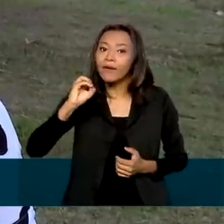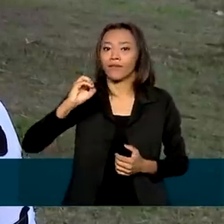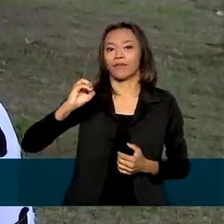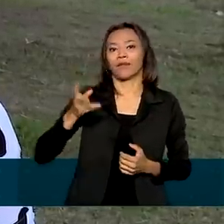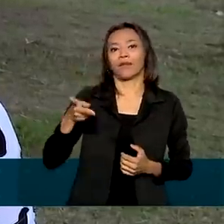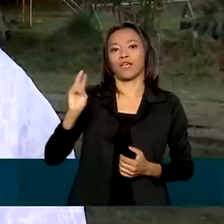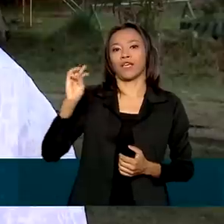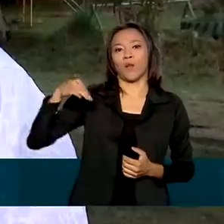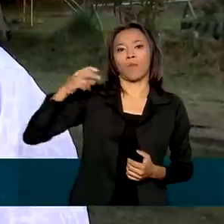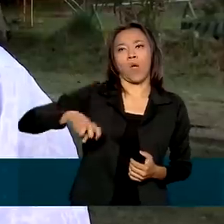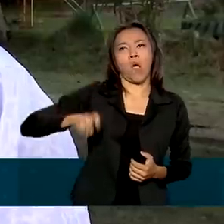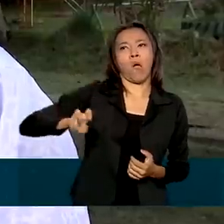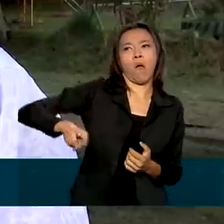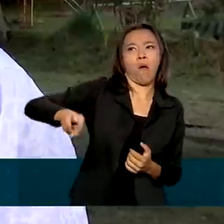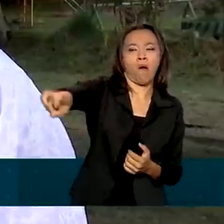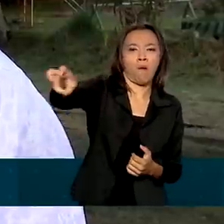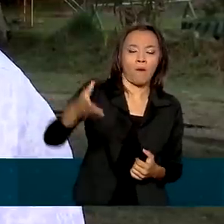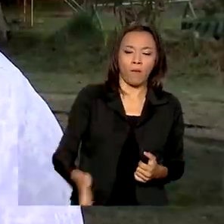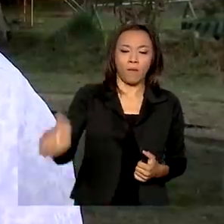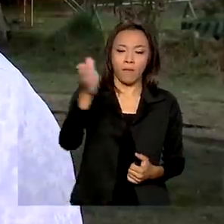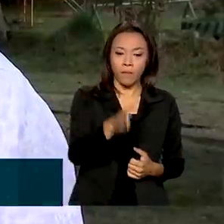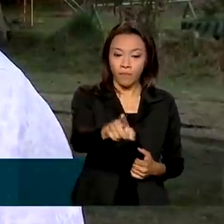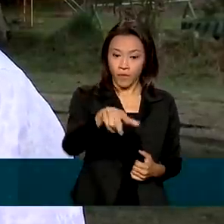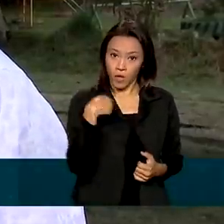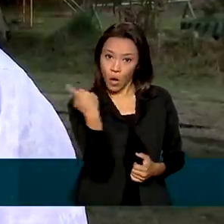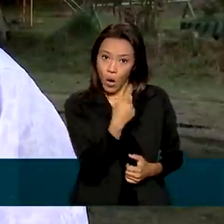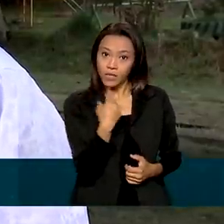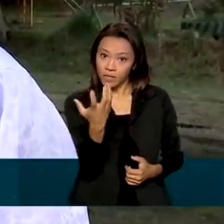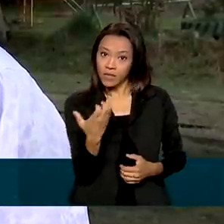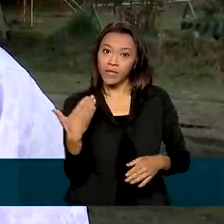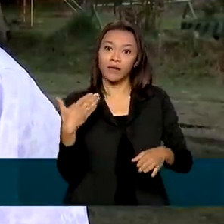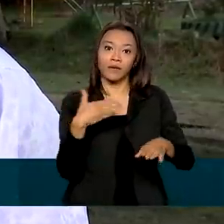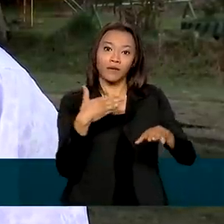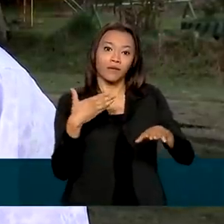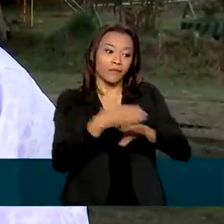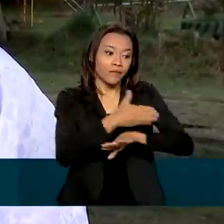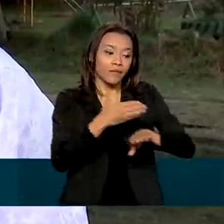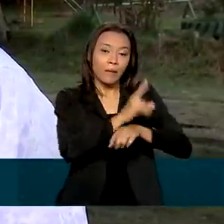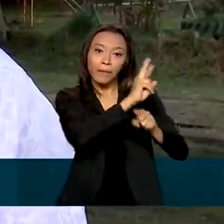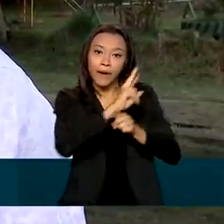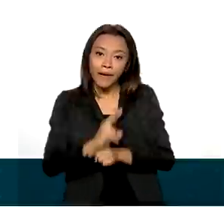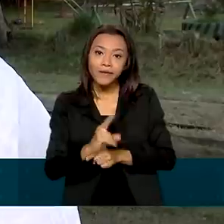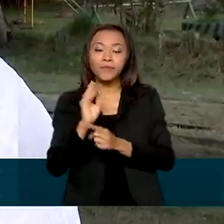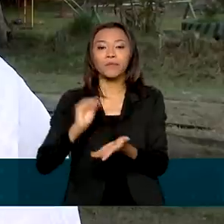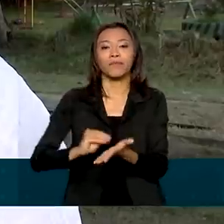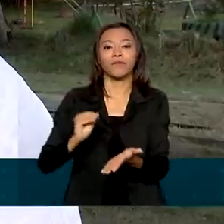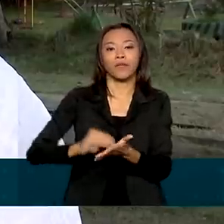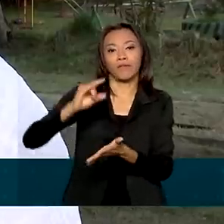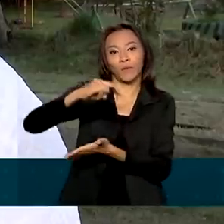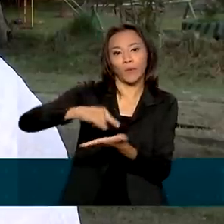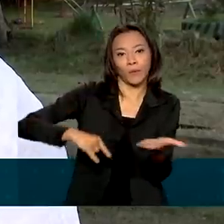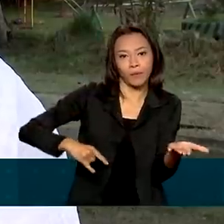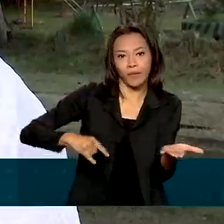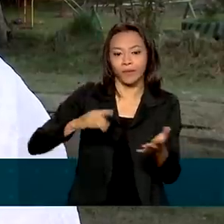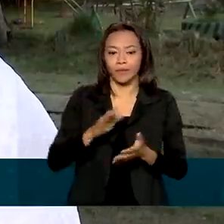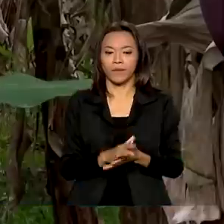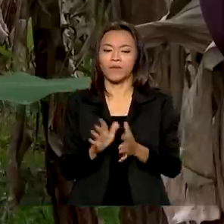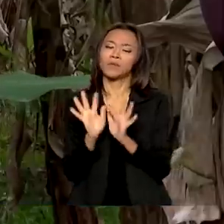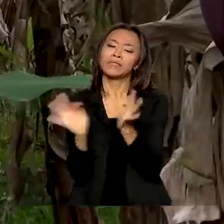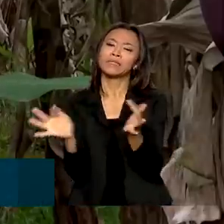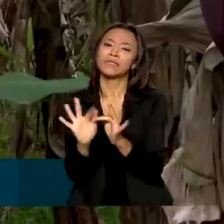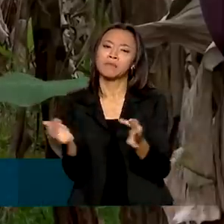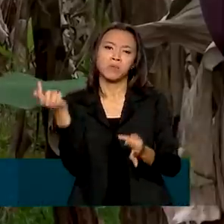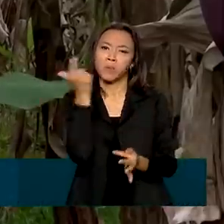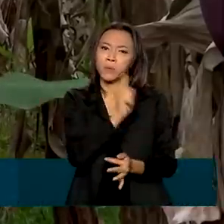a pé. A gente, quando queria acessar crédito, muitas vezes faltava documento. Os menores nunca conseguem.